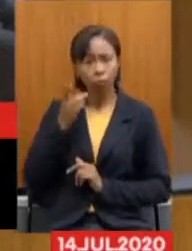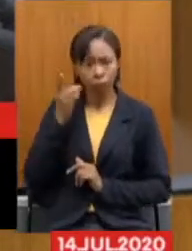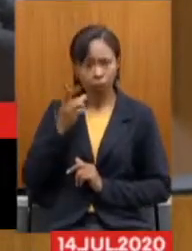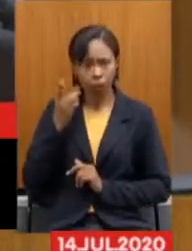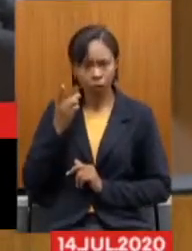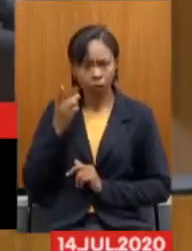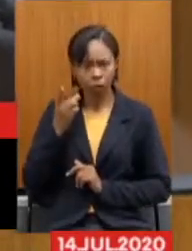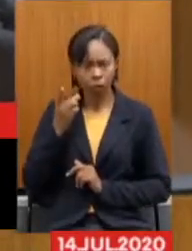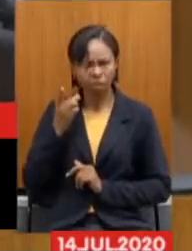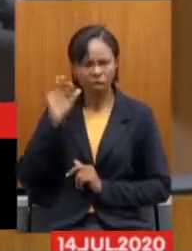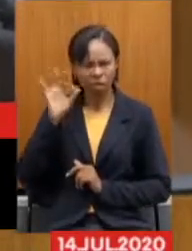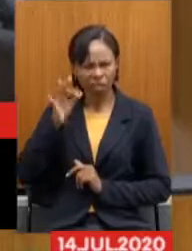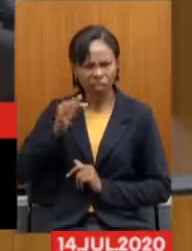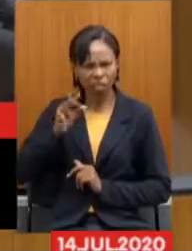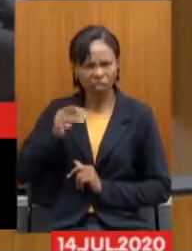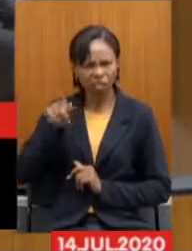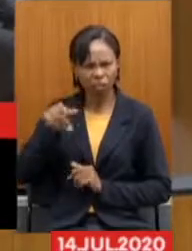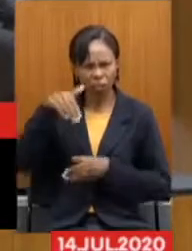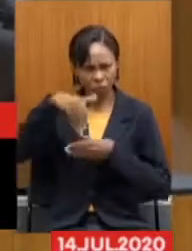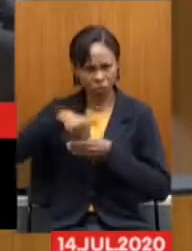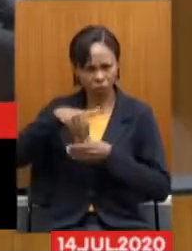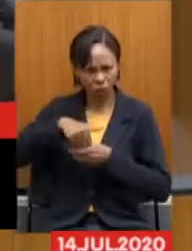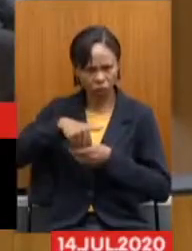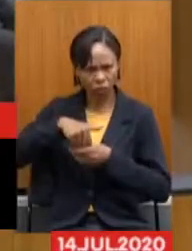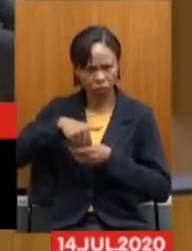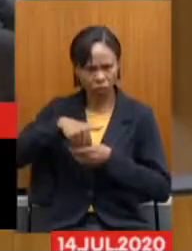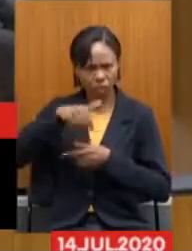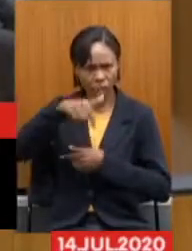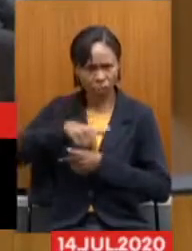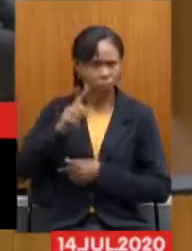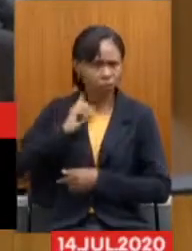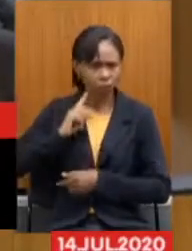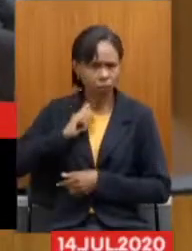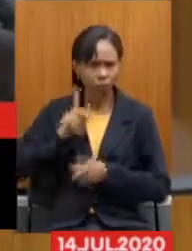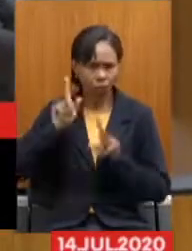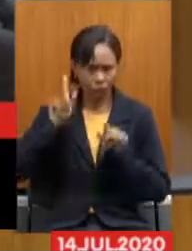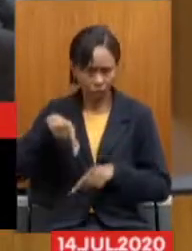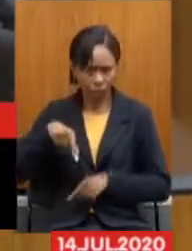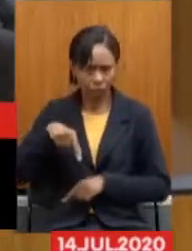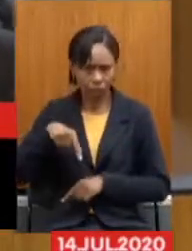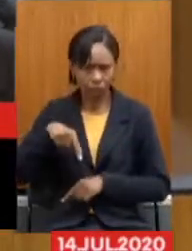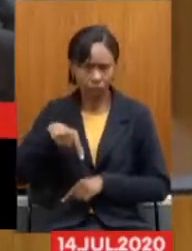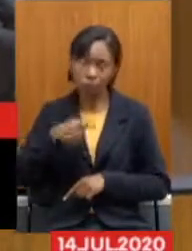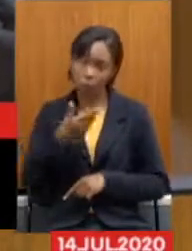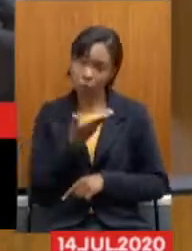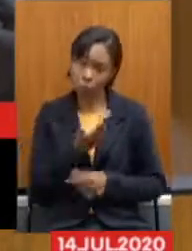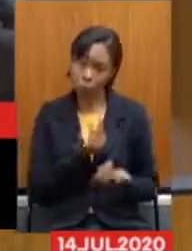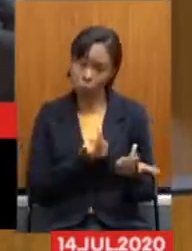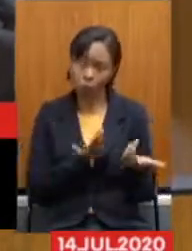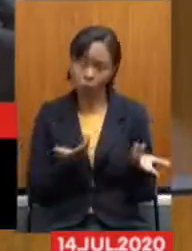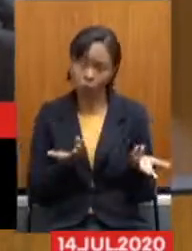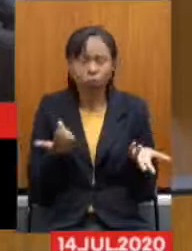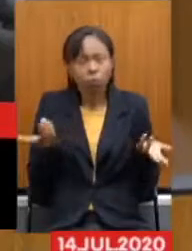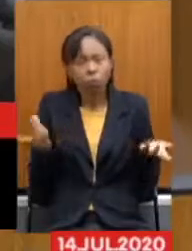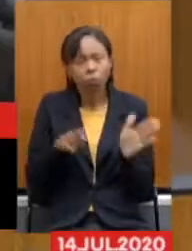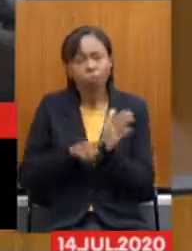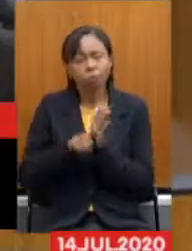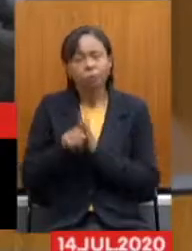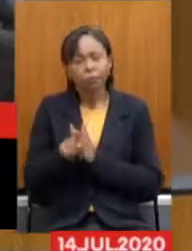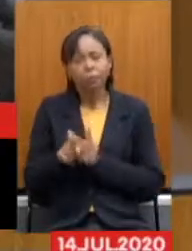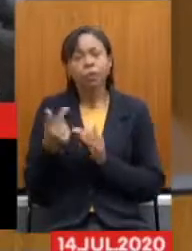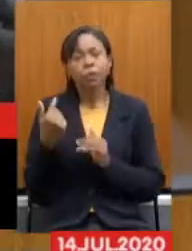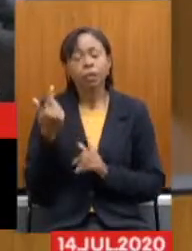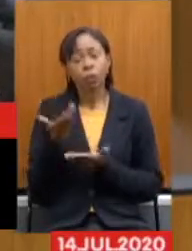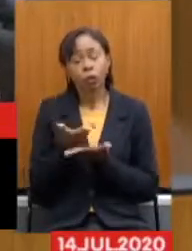É isso Que o seu voto Poderá fazer Em Minas Gerais É essa questão Que nós estamos Deixando aqui Para os deputados Essa